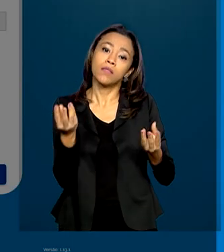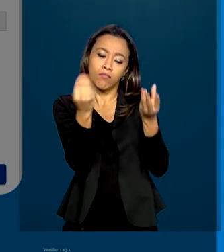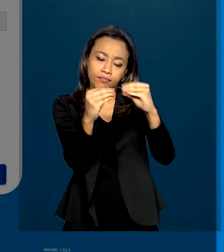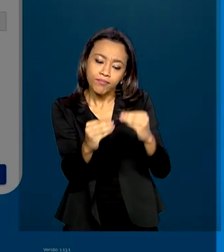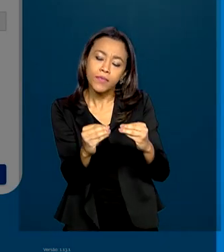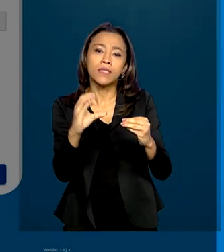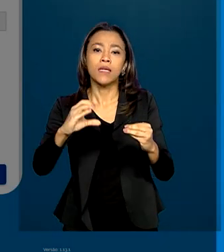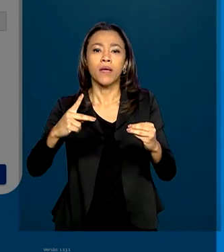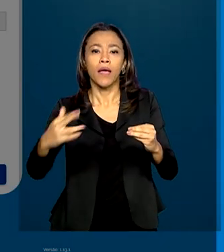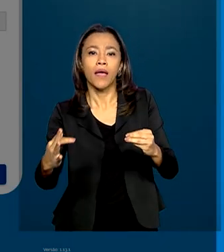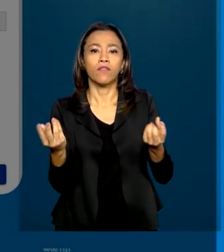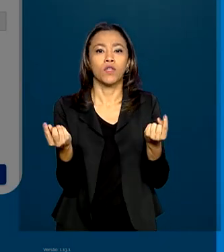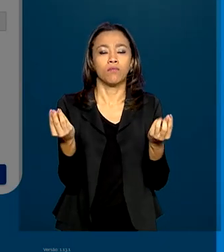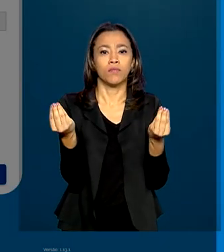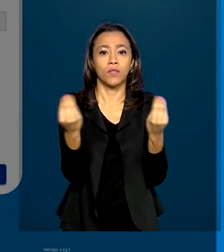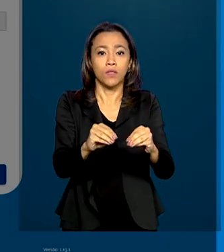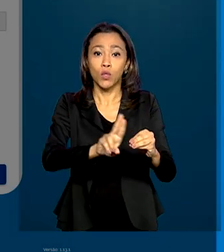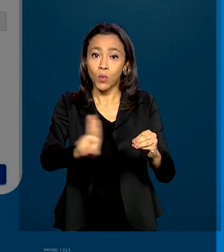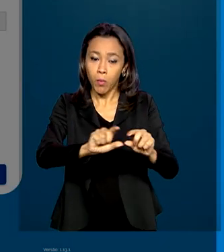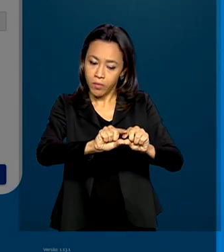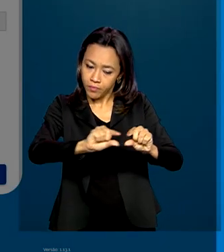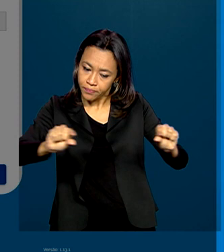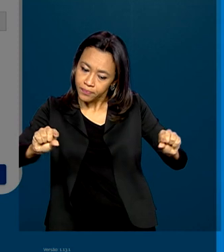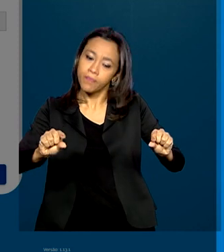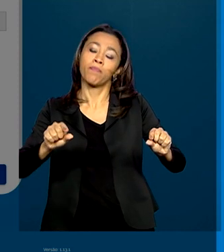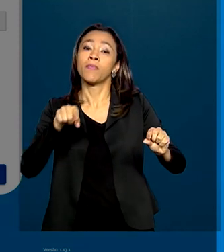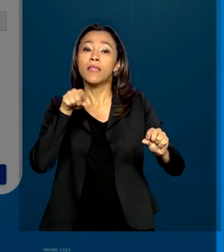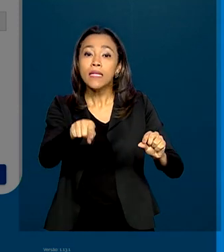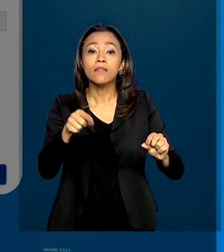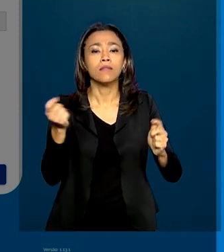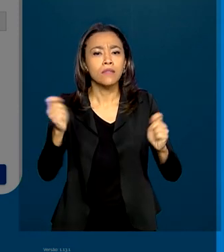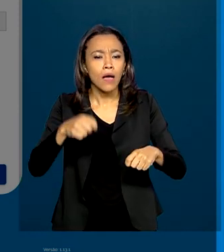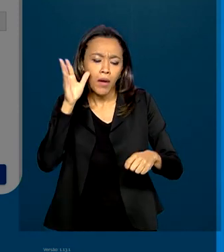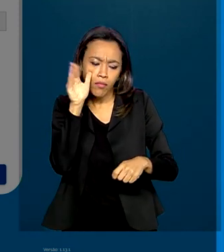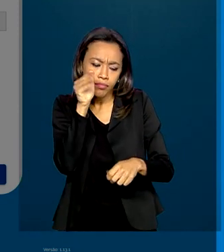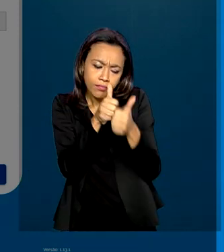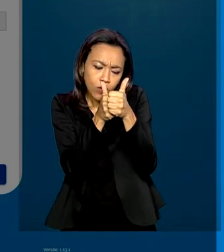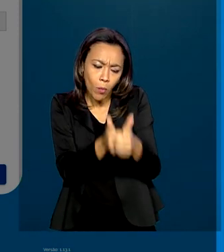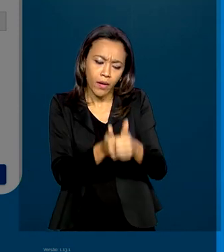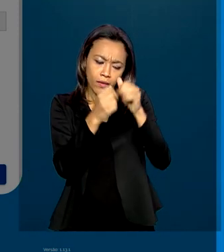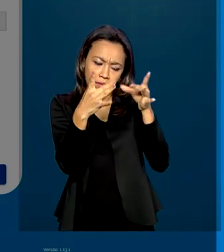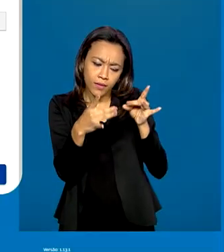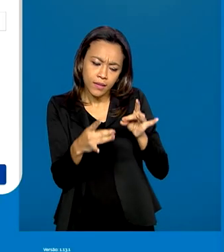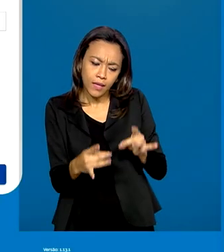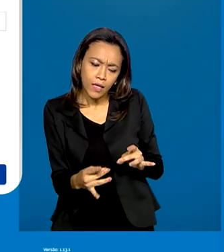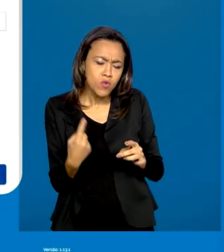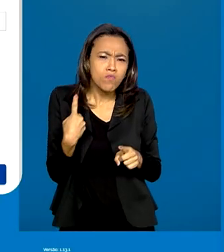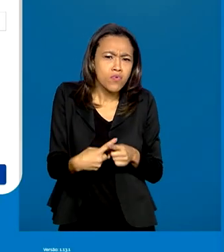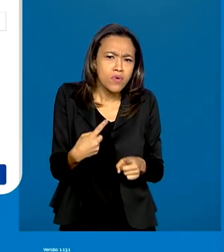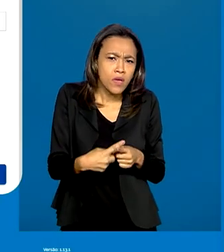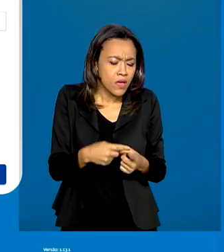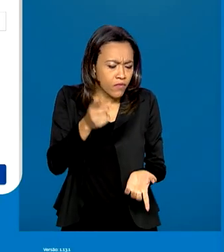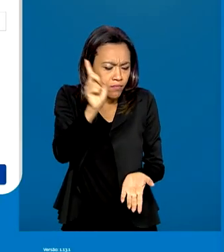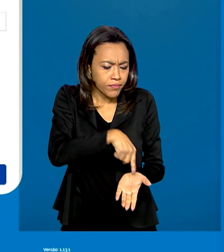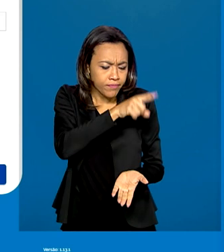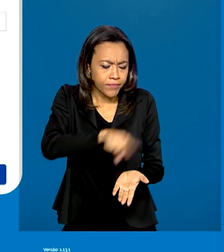CPF e nome completo. Pela ferramenta, é possível acompanhar detalhes, como o motivo da negativa do